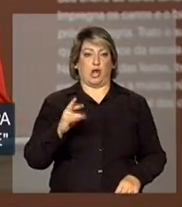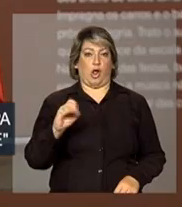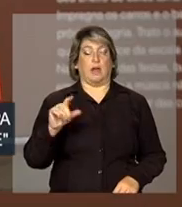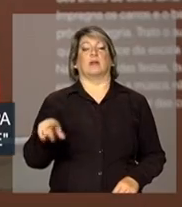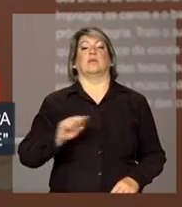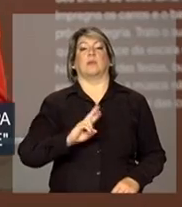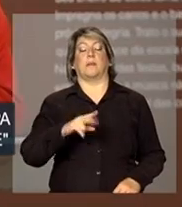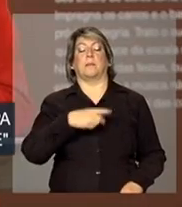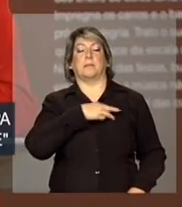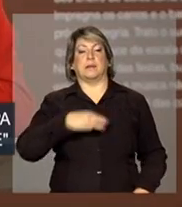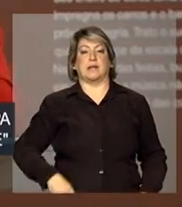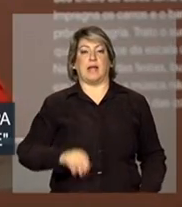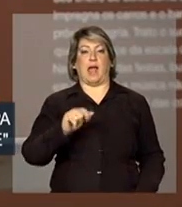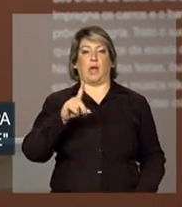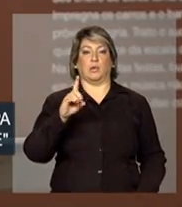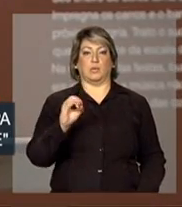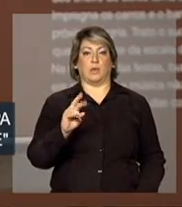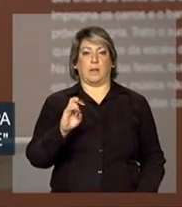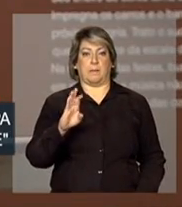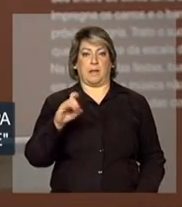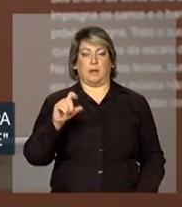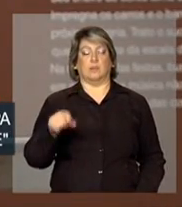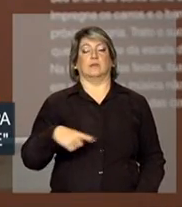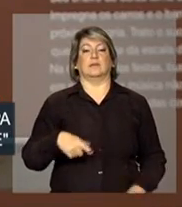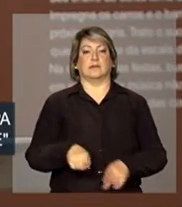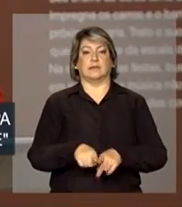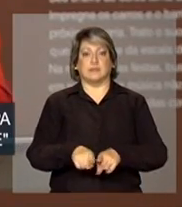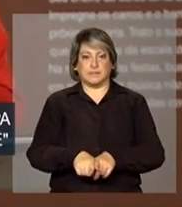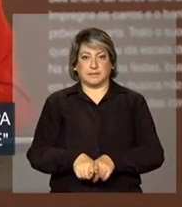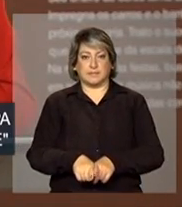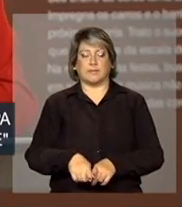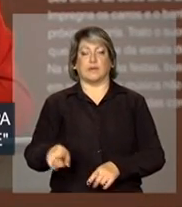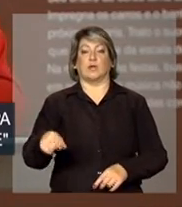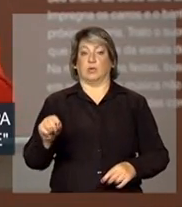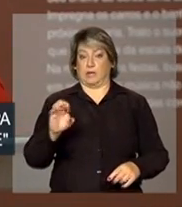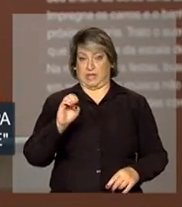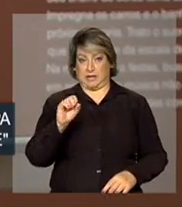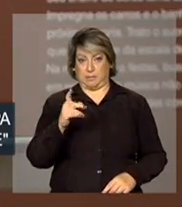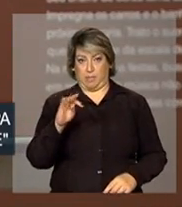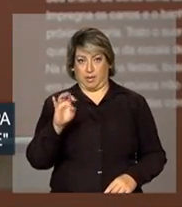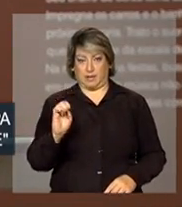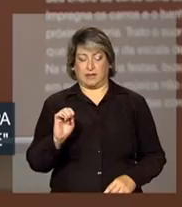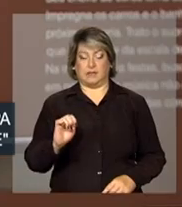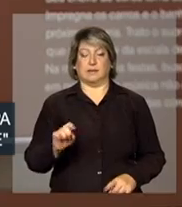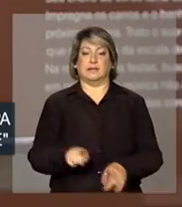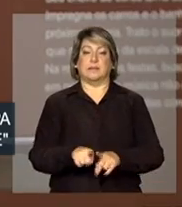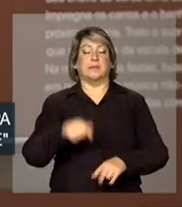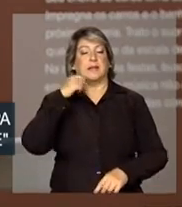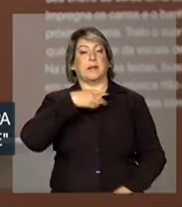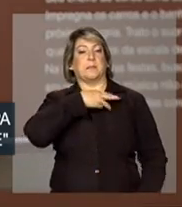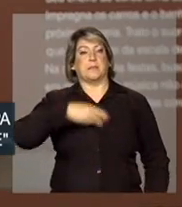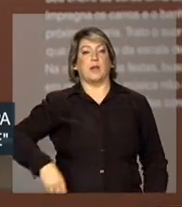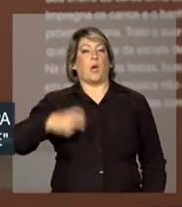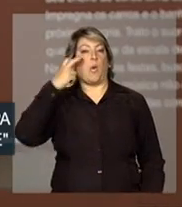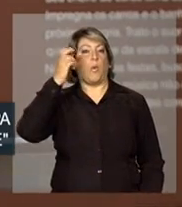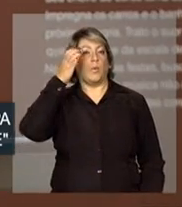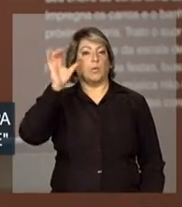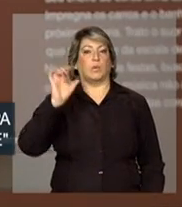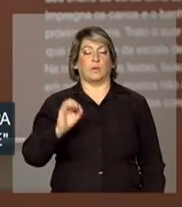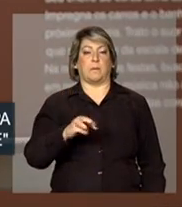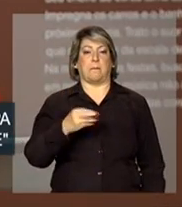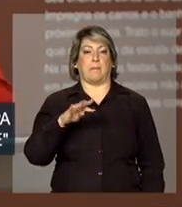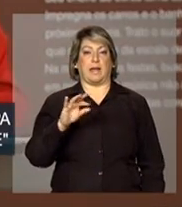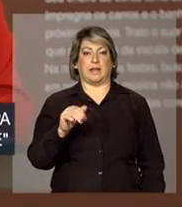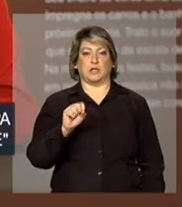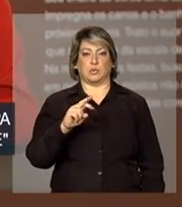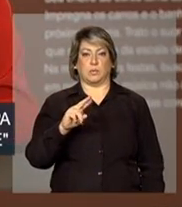ministro Aldo Rabelo. Queria cumprimentar dos esportes. Queria cumprimentar a nossa ministra da Cultura, Marta Suplicy,